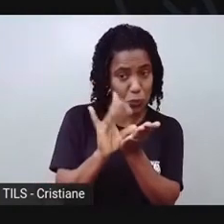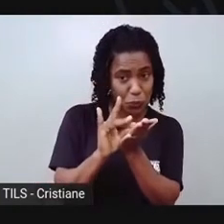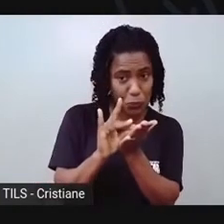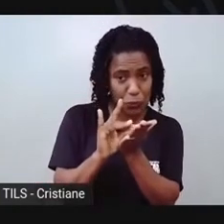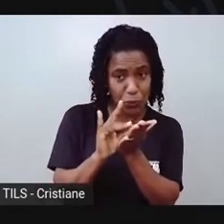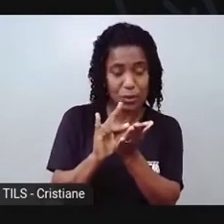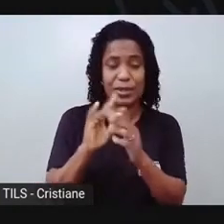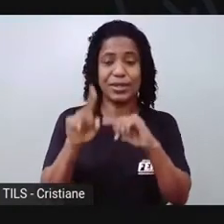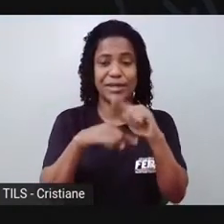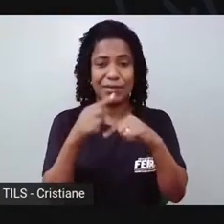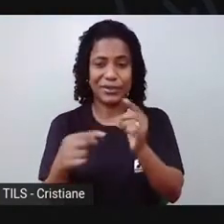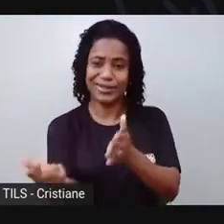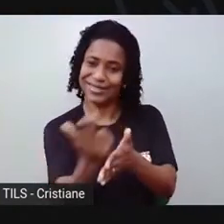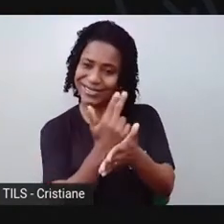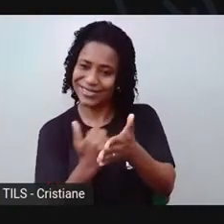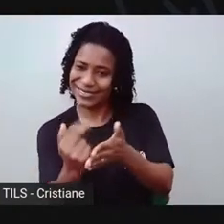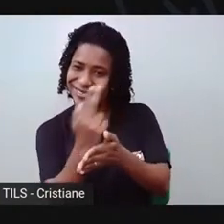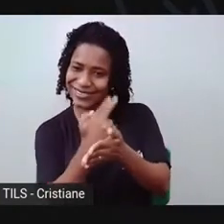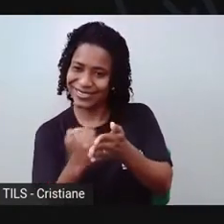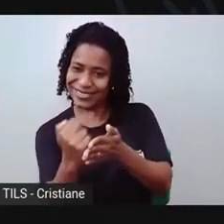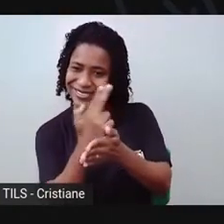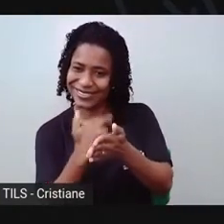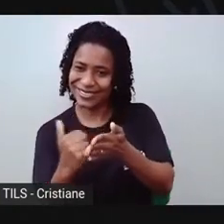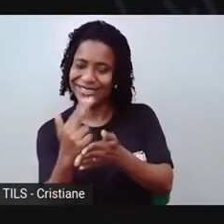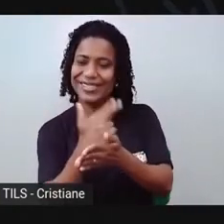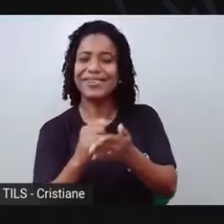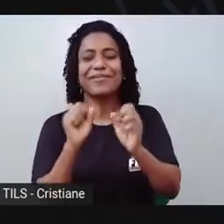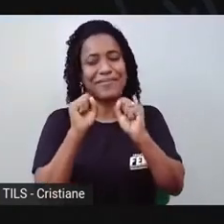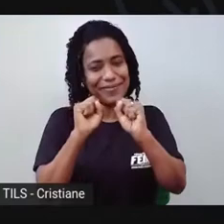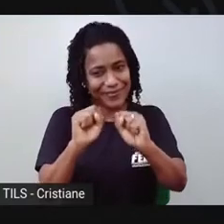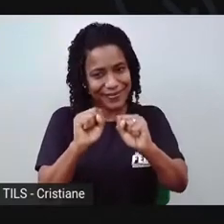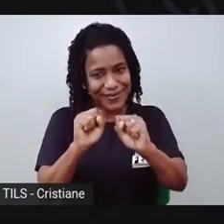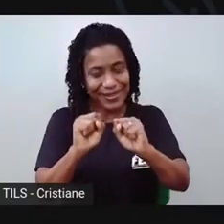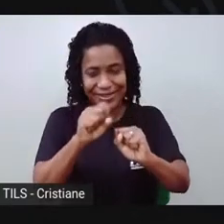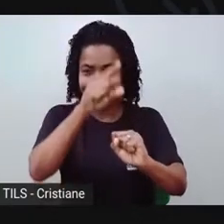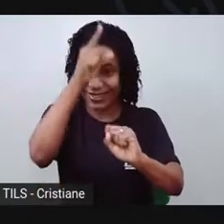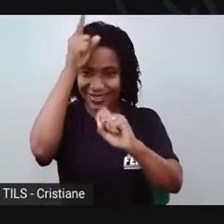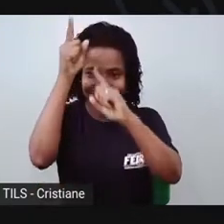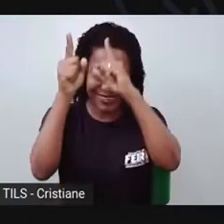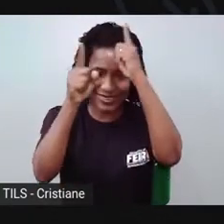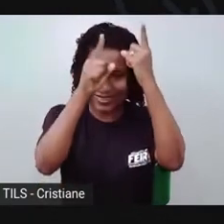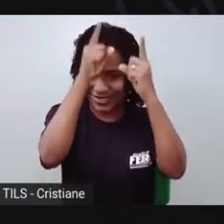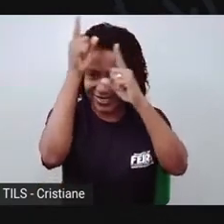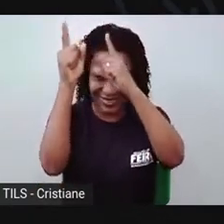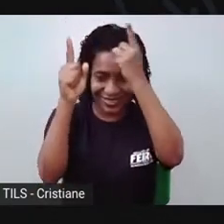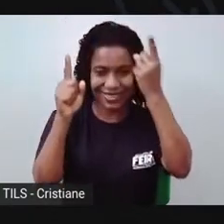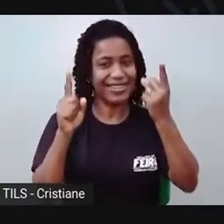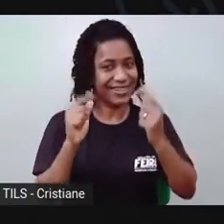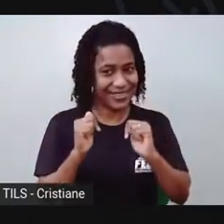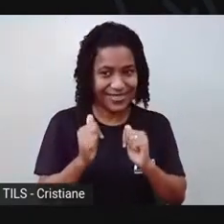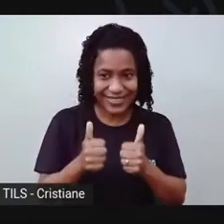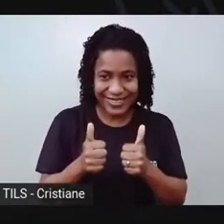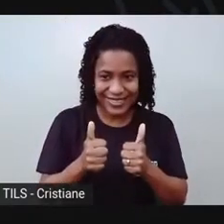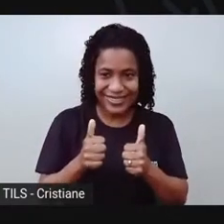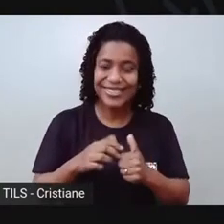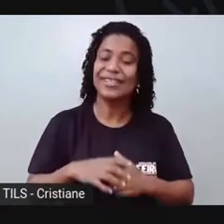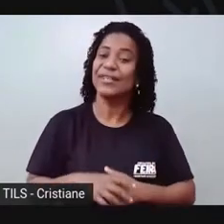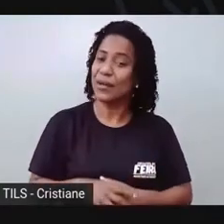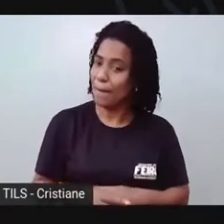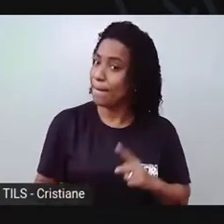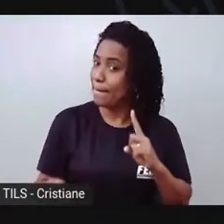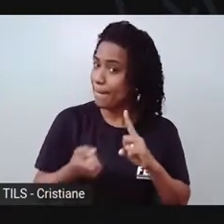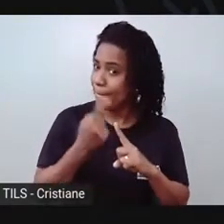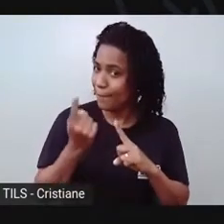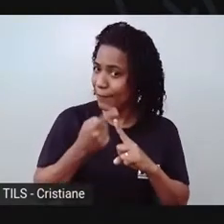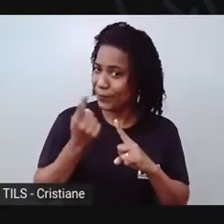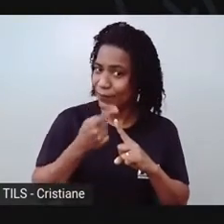em seguida, desenhar! Vamos ter que usar a criatividade! Isso mesmo, meninada! O que que eu vou fazer? Primeiro, eu